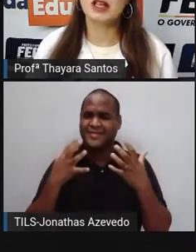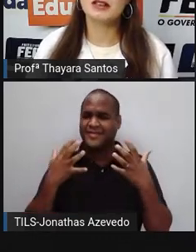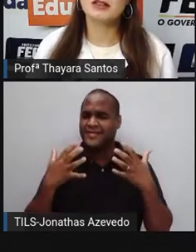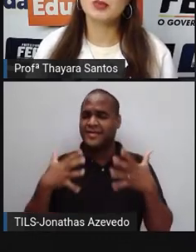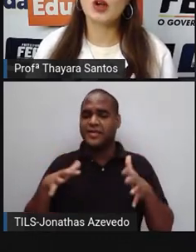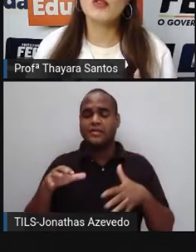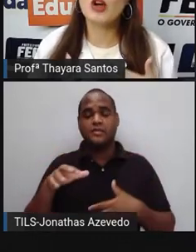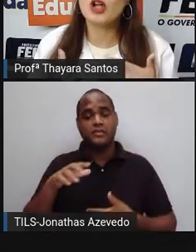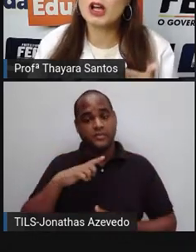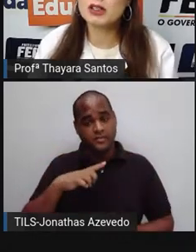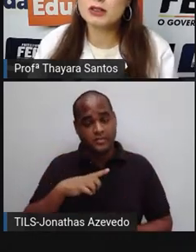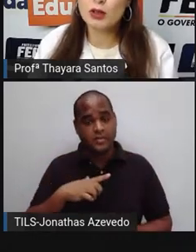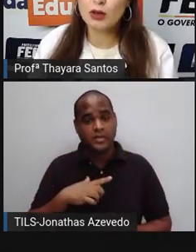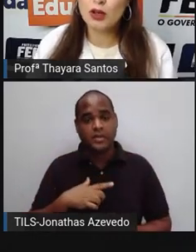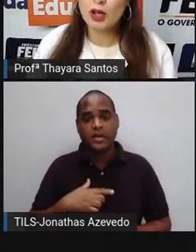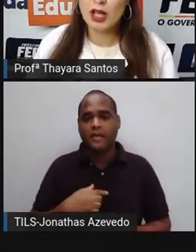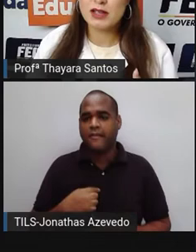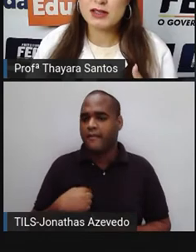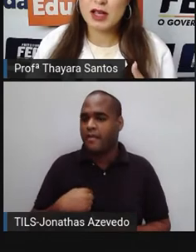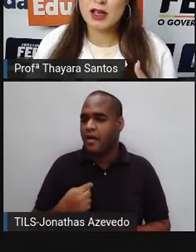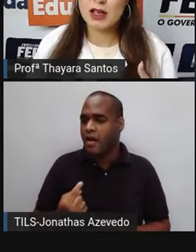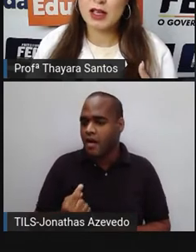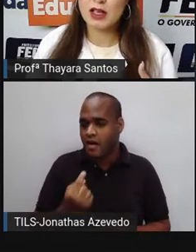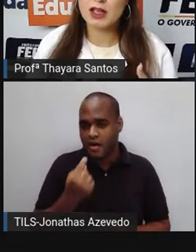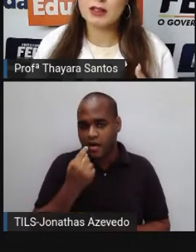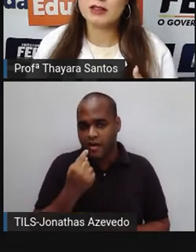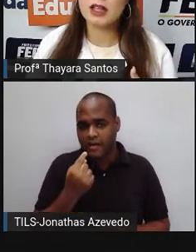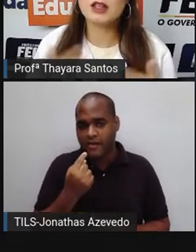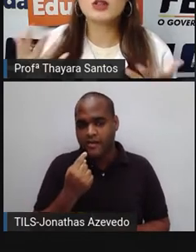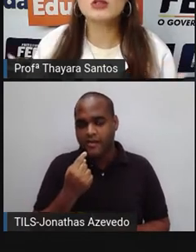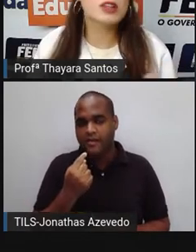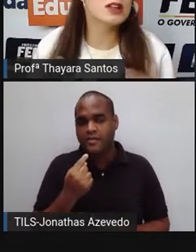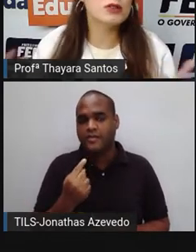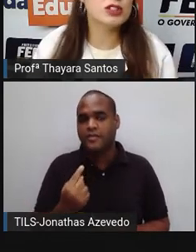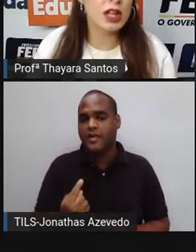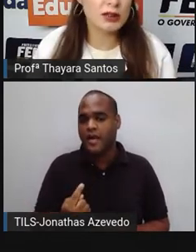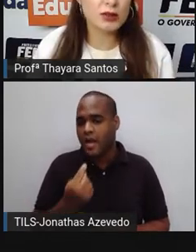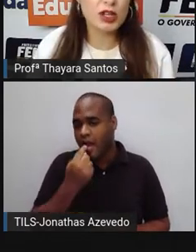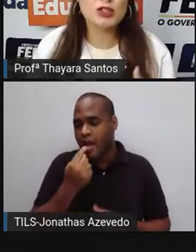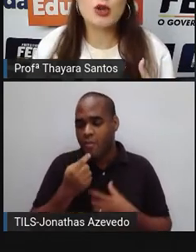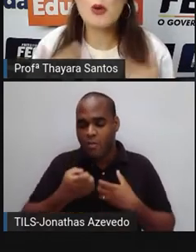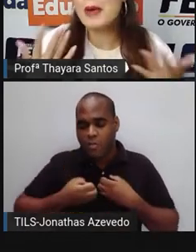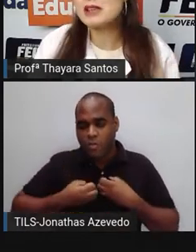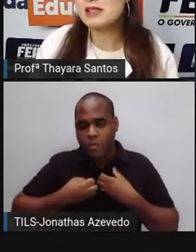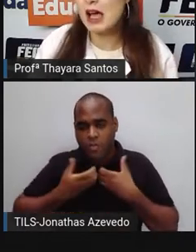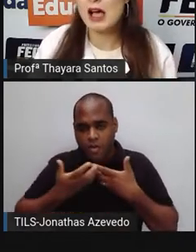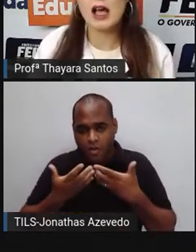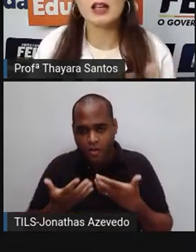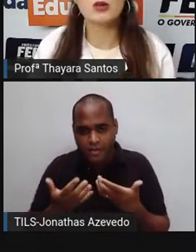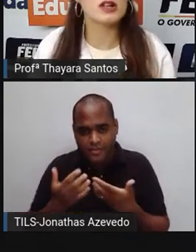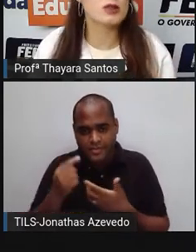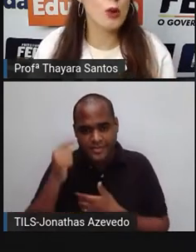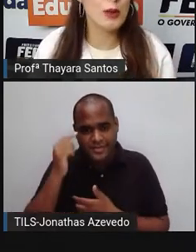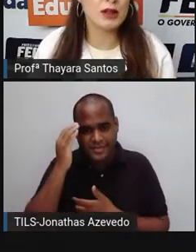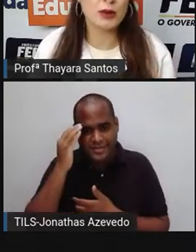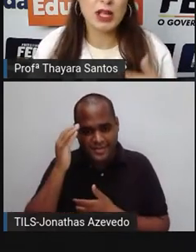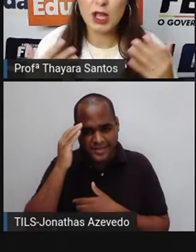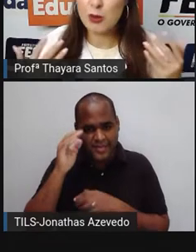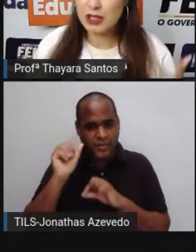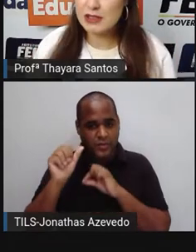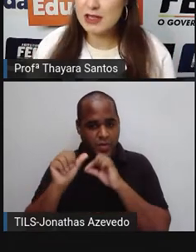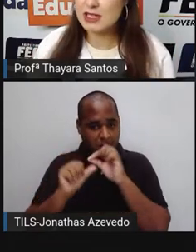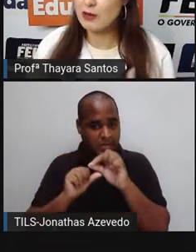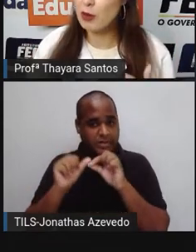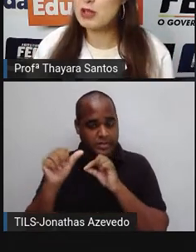provocando essa... Tentando, dando o jeito de compensar aquilo que elas comeram.